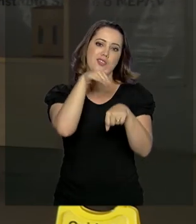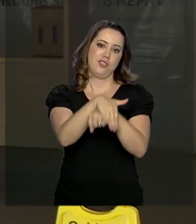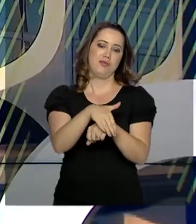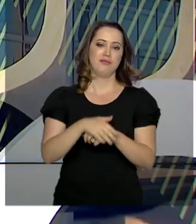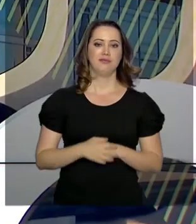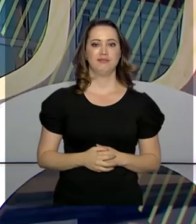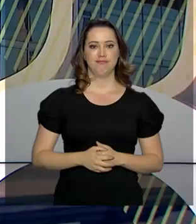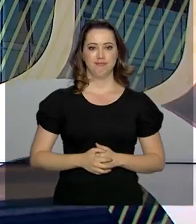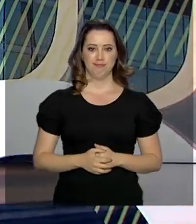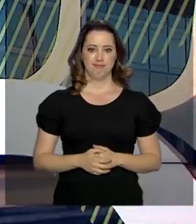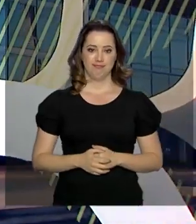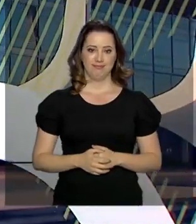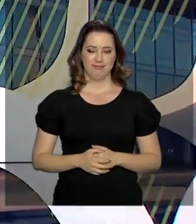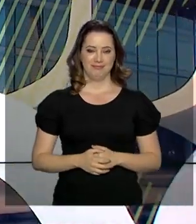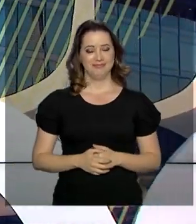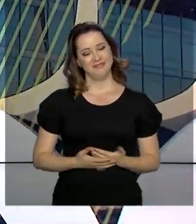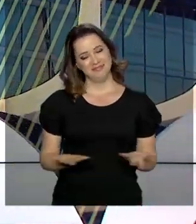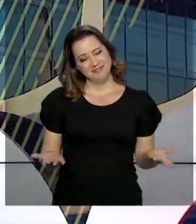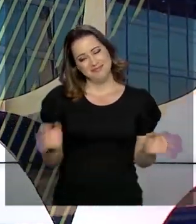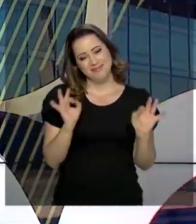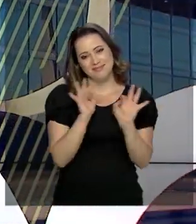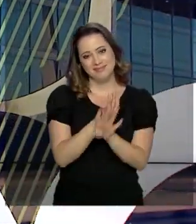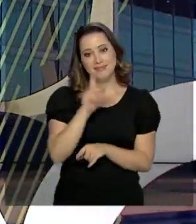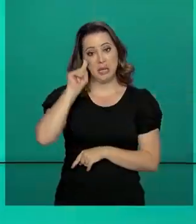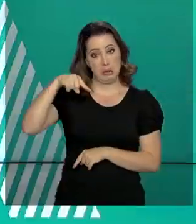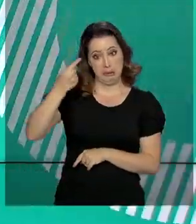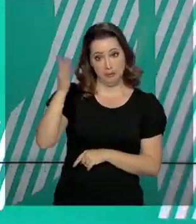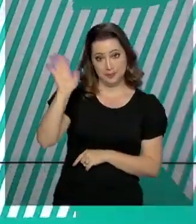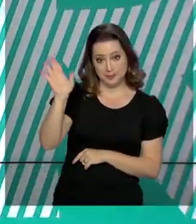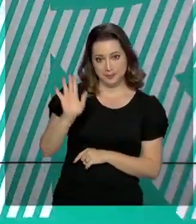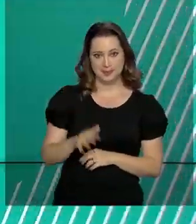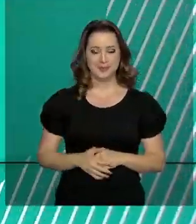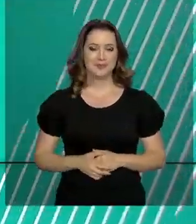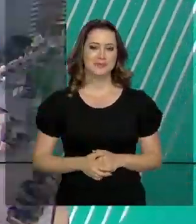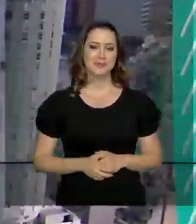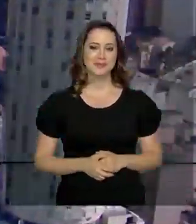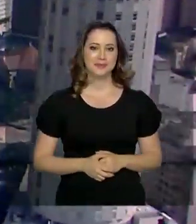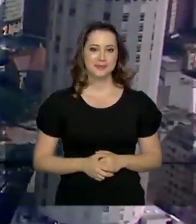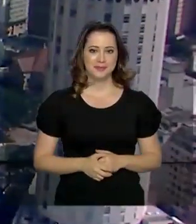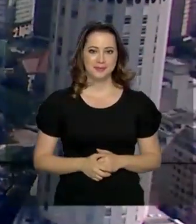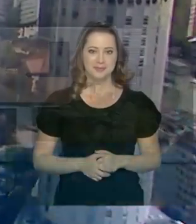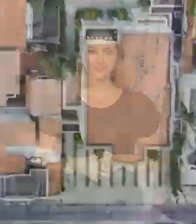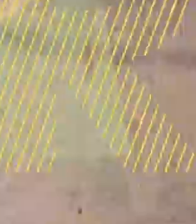problema. A gente fica por aqui, nos vemos na próxima edição. Até lá!